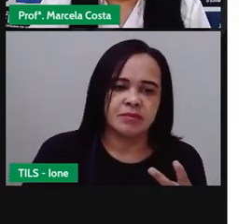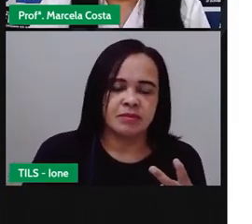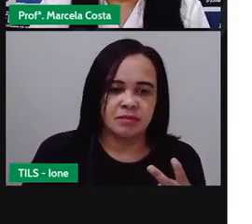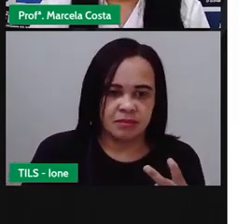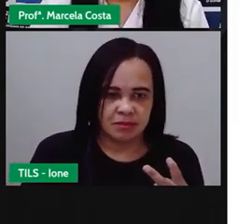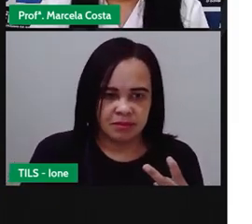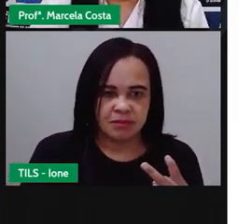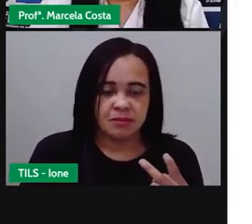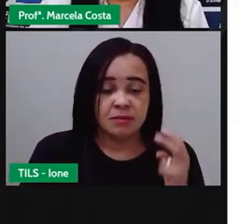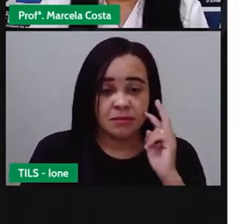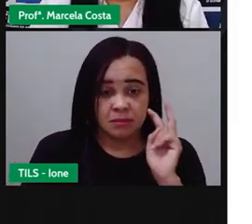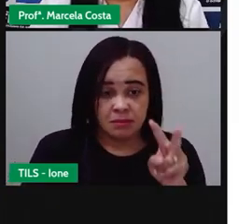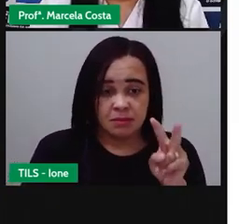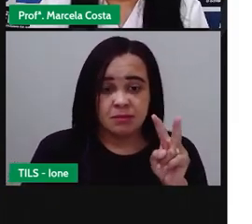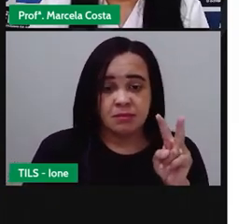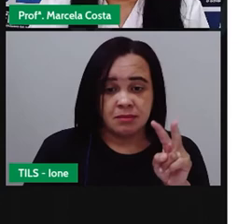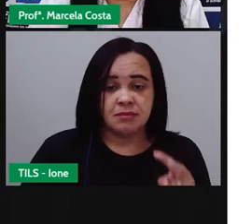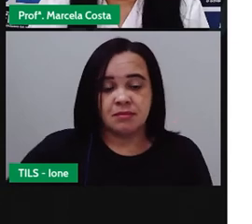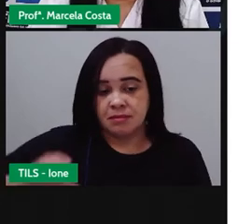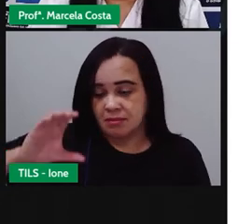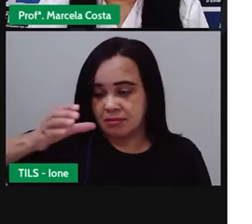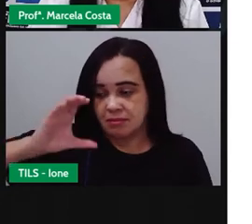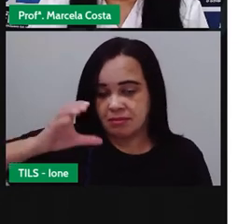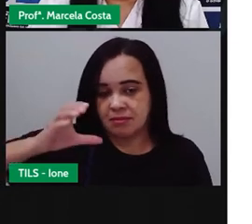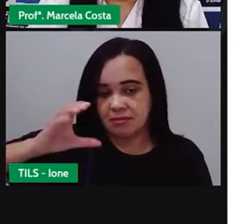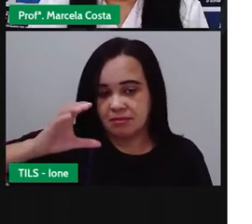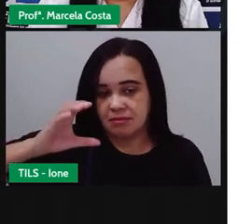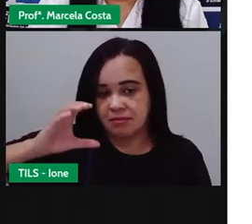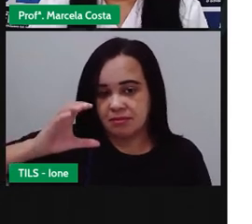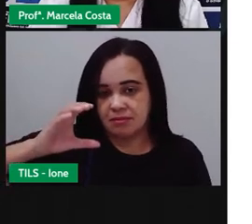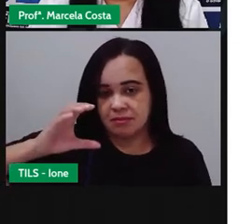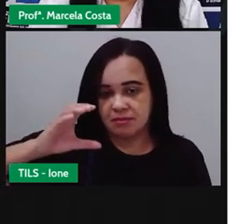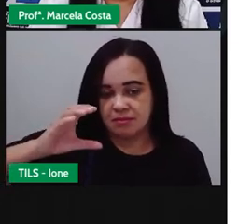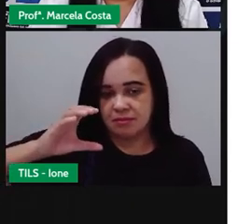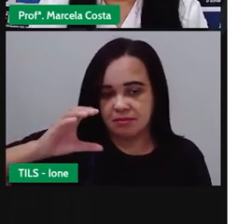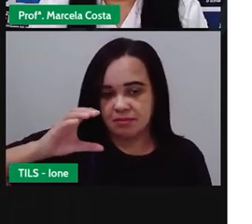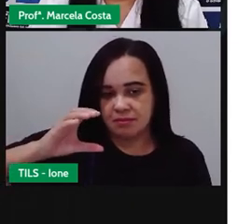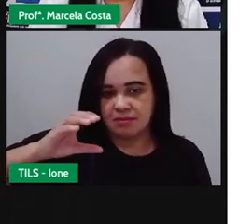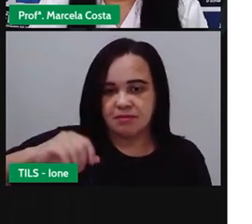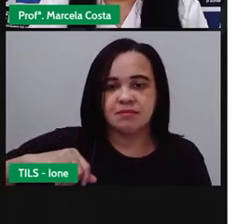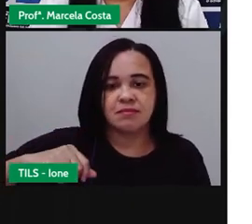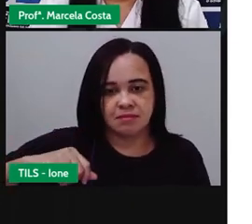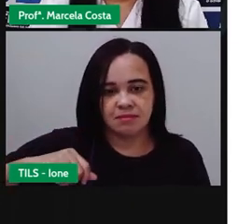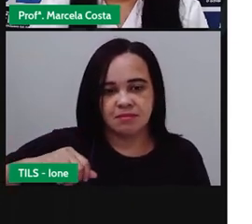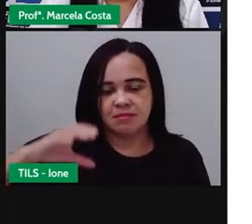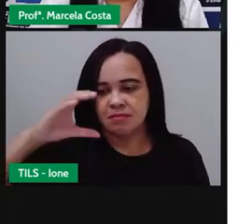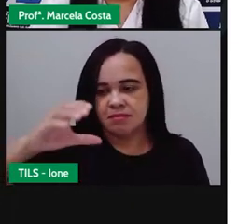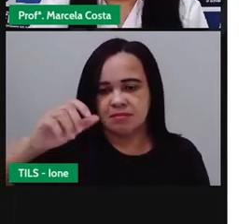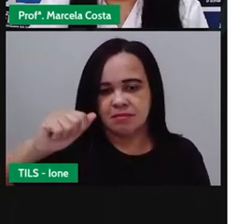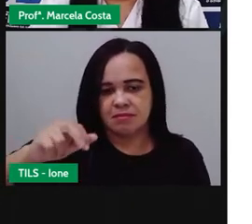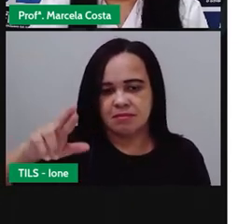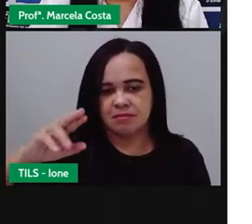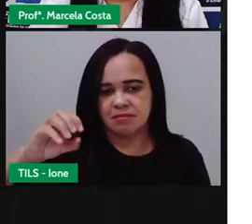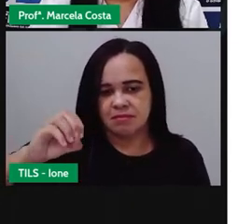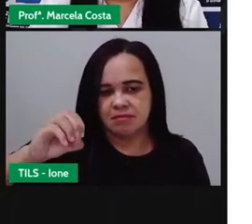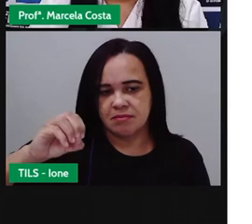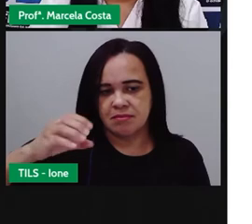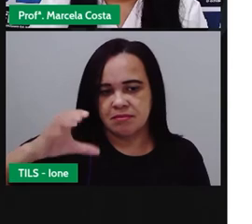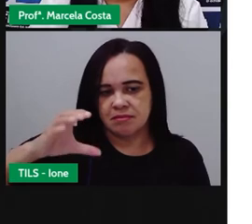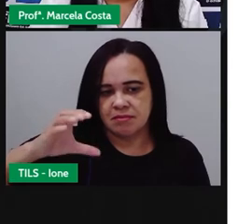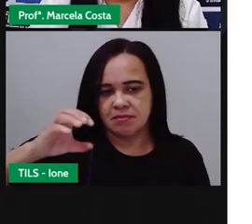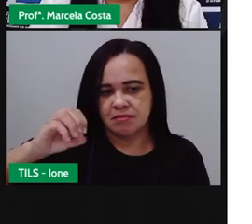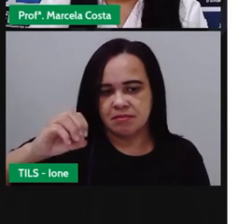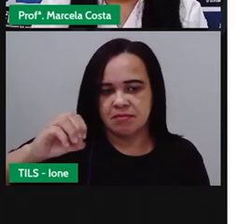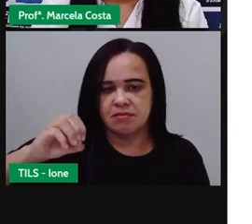Tá vendo? A sílaba composta pela consoante C cedilha e pela vogal